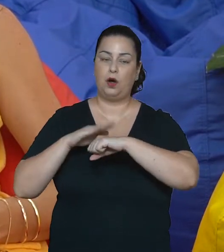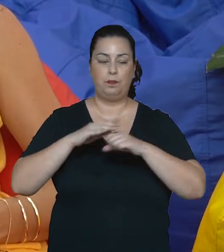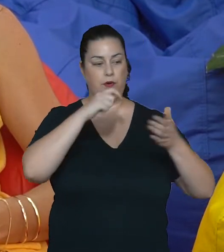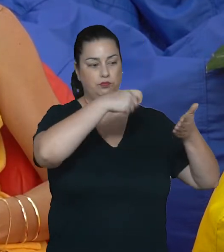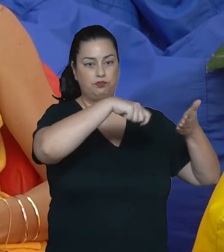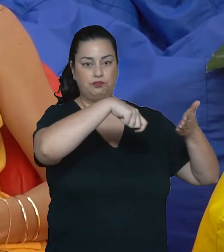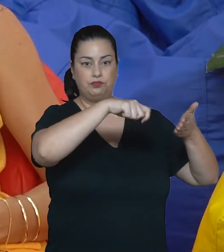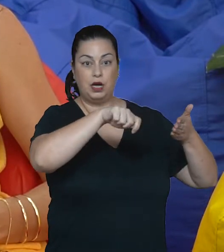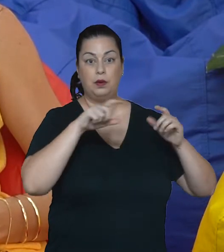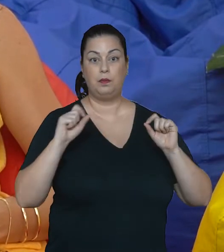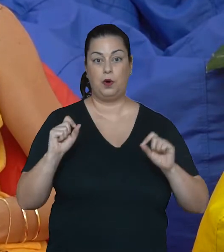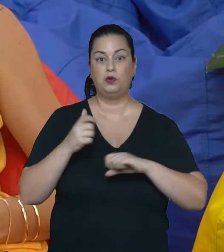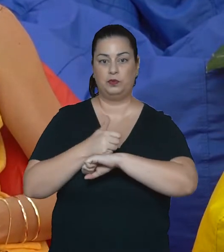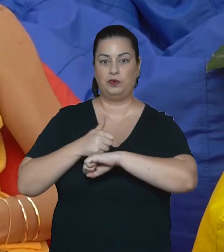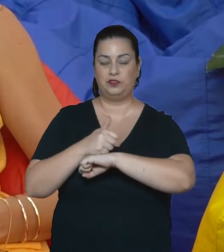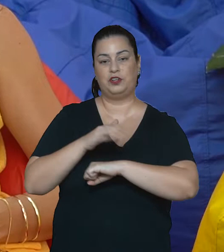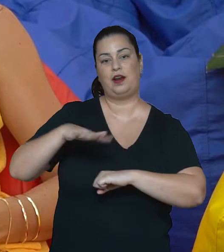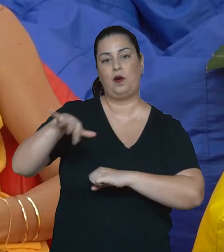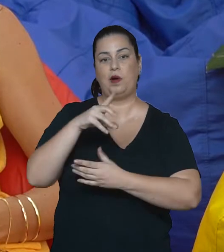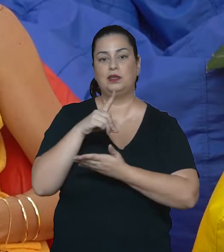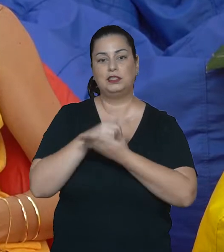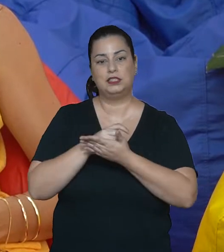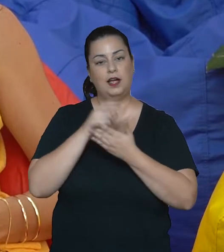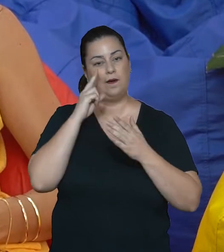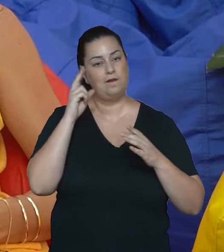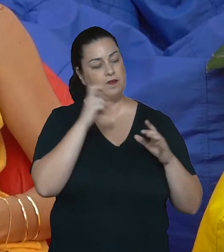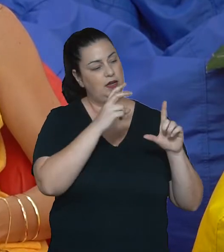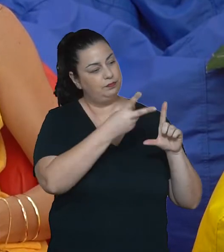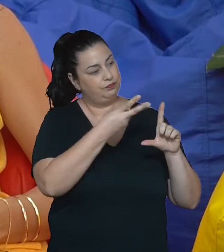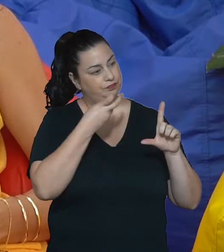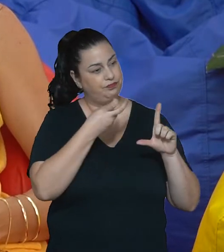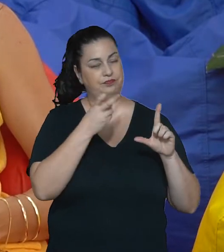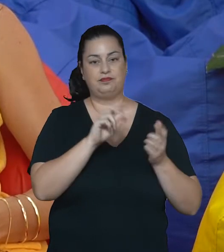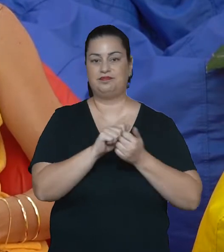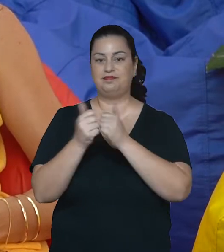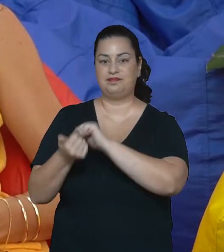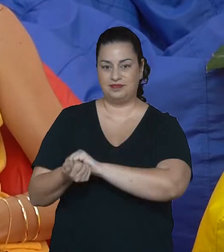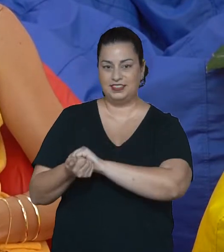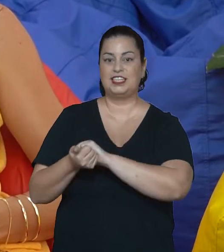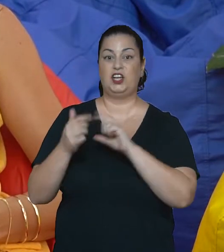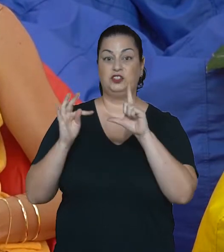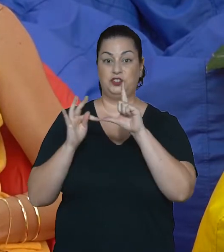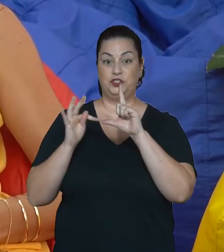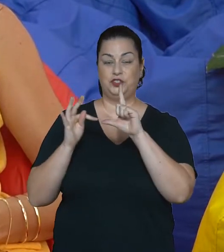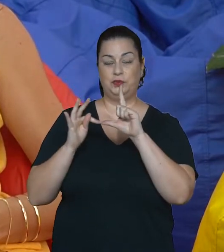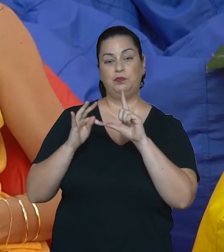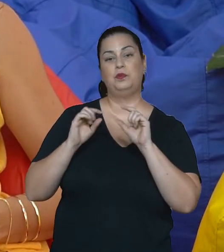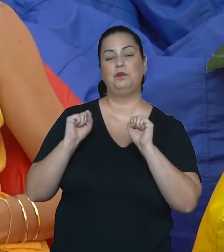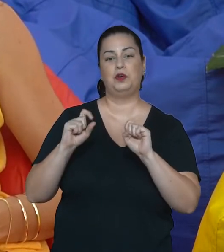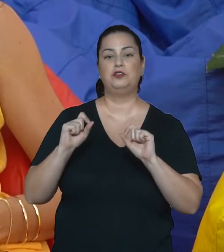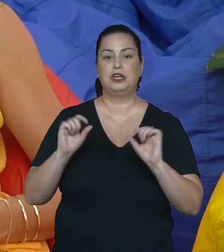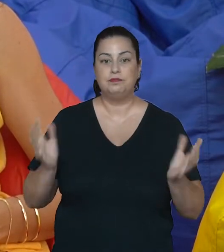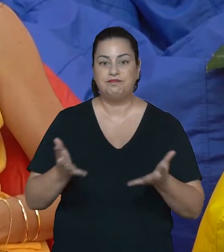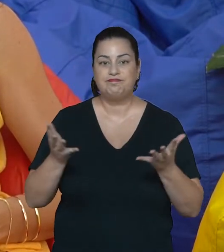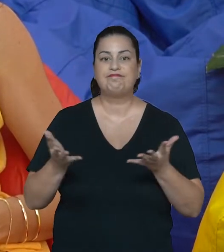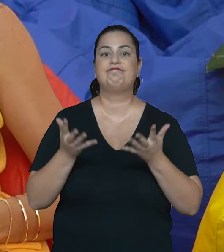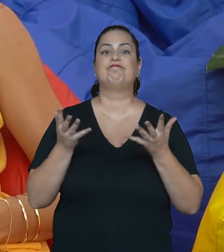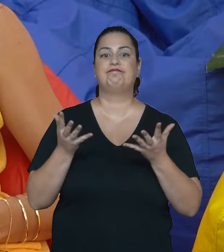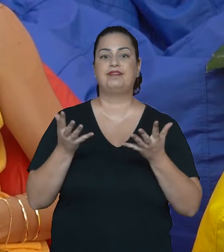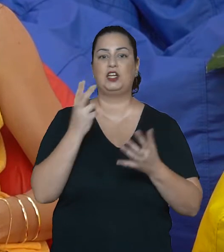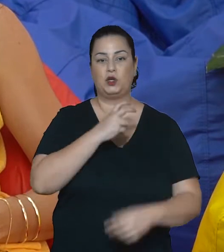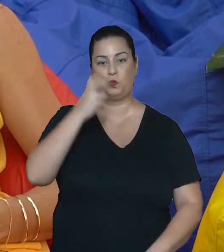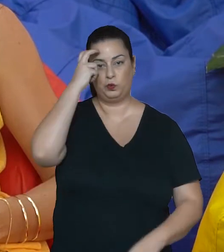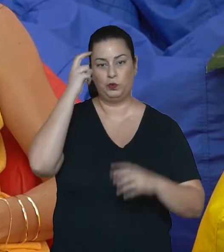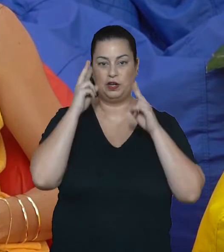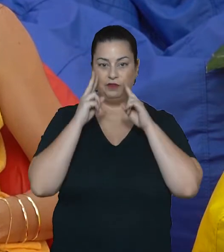pode servir de inspiração para uma designer criar uma tipografia digital, que pode ser usada para uma marca de produtos da própria região,